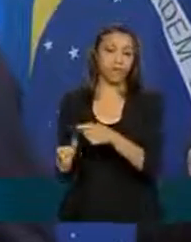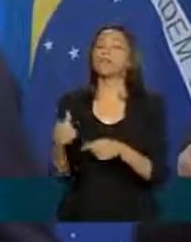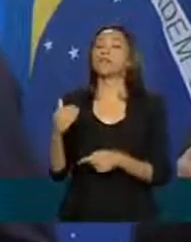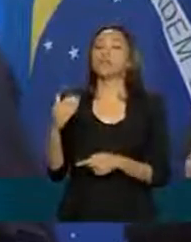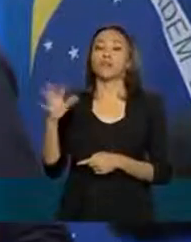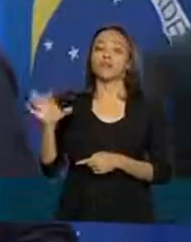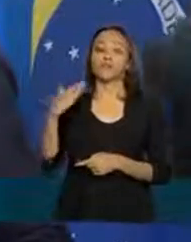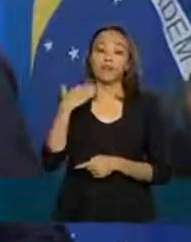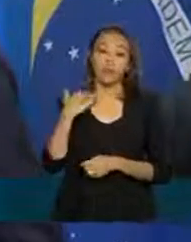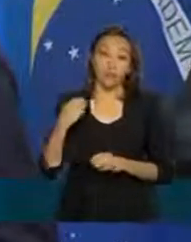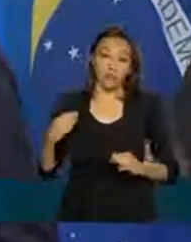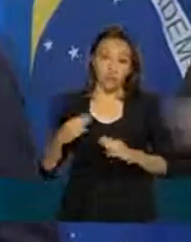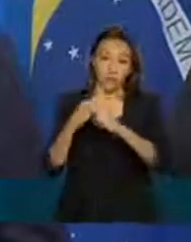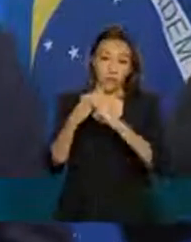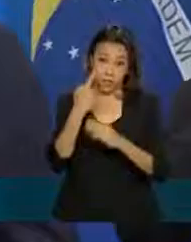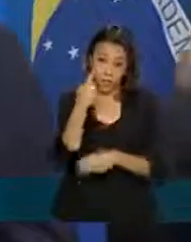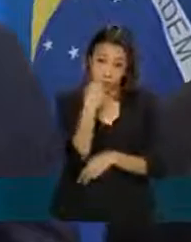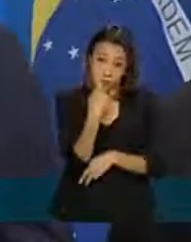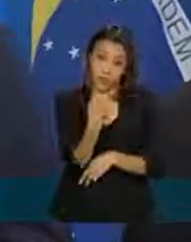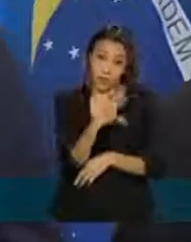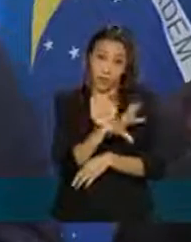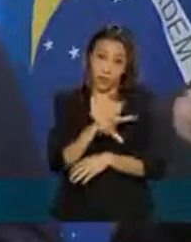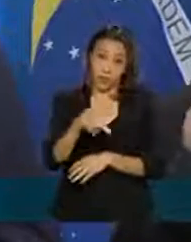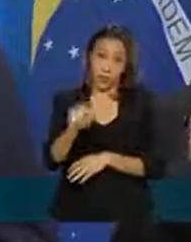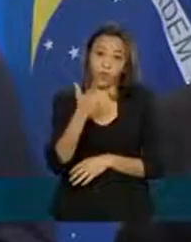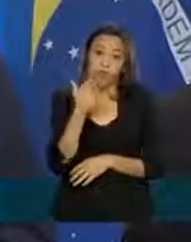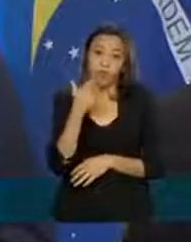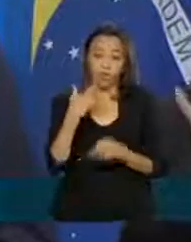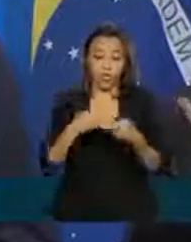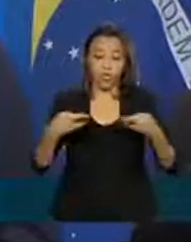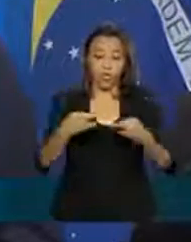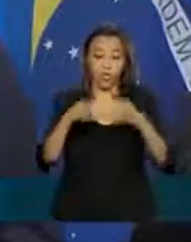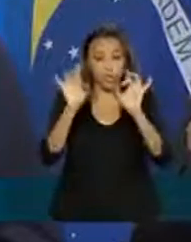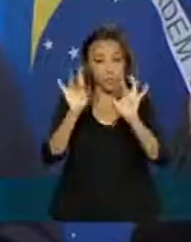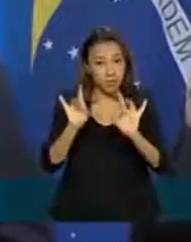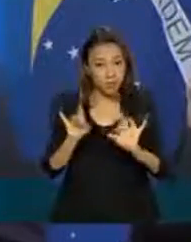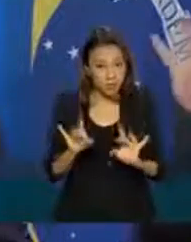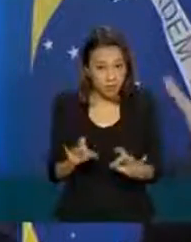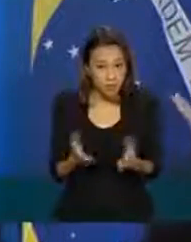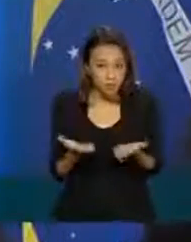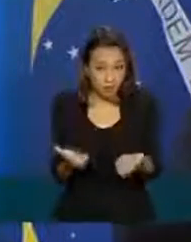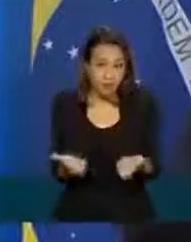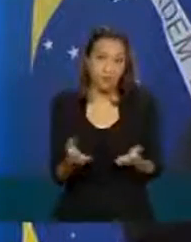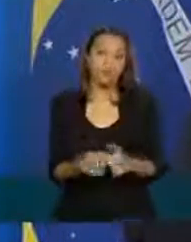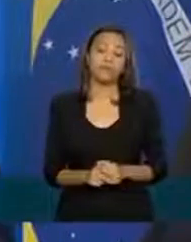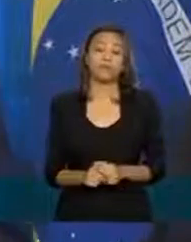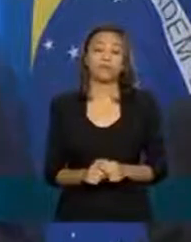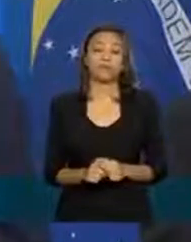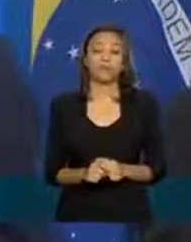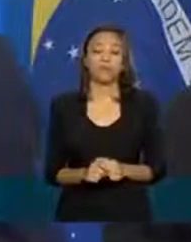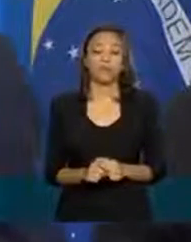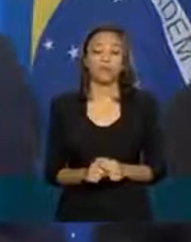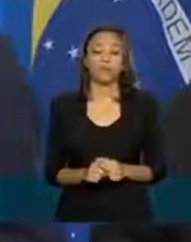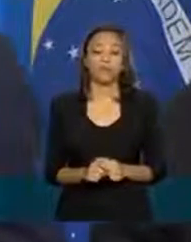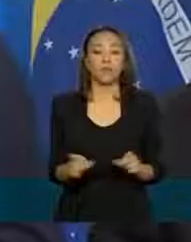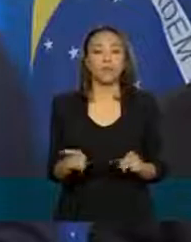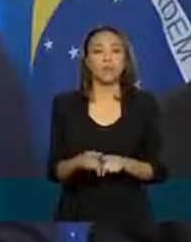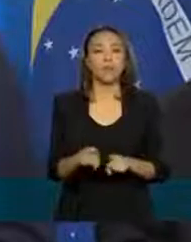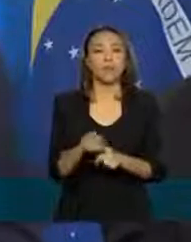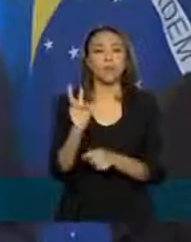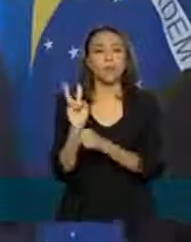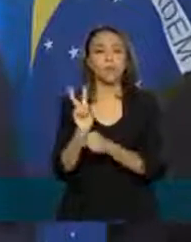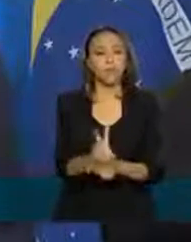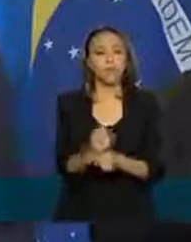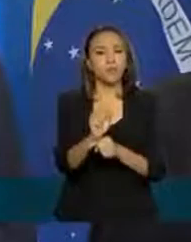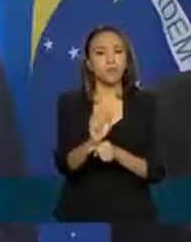falar uma coisa que interessa a todos. O cheque especial é 2,9% ao mês, bem como uma linha de crédito